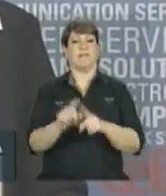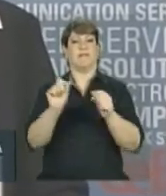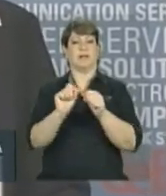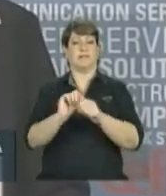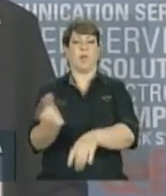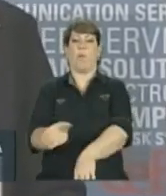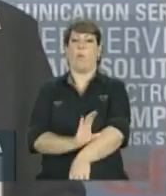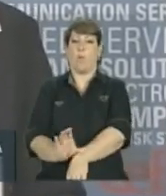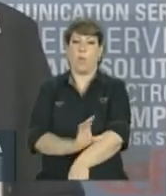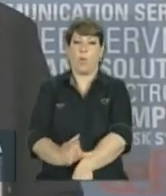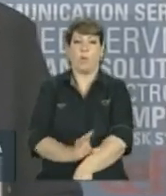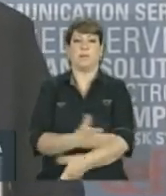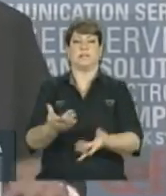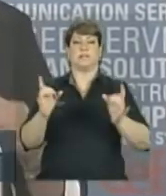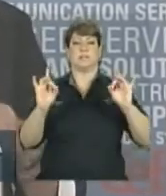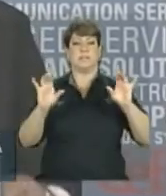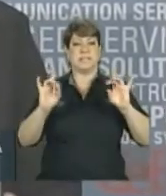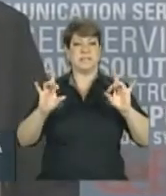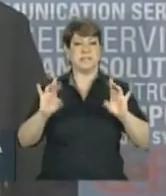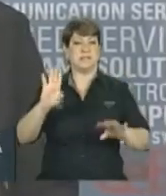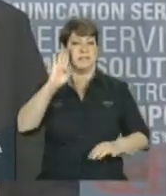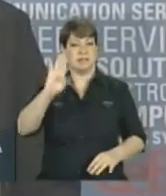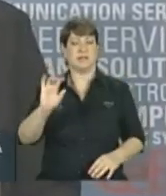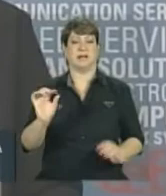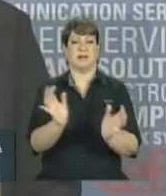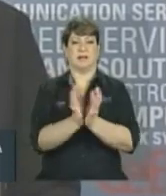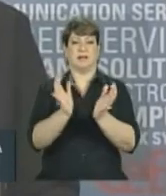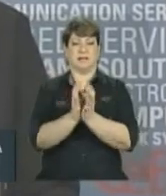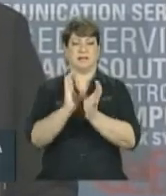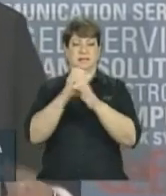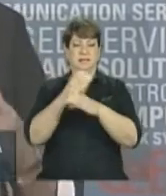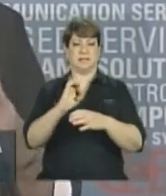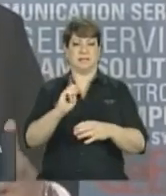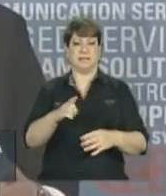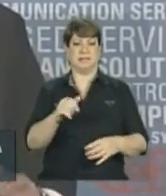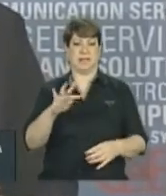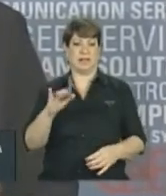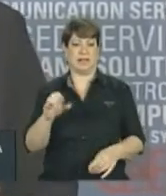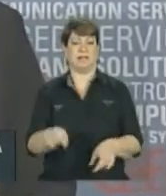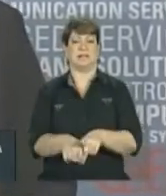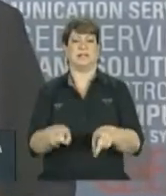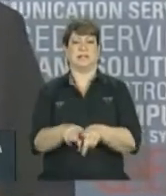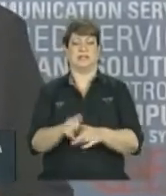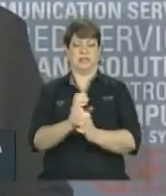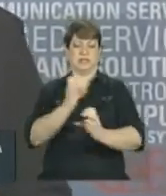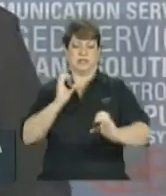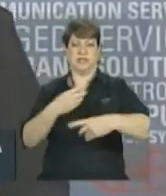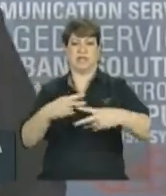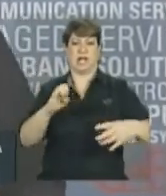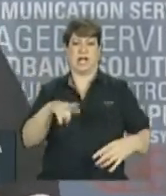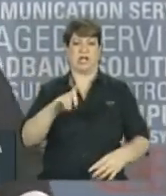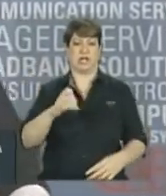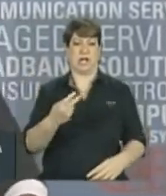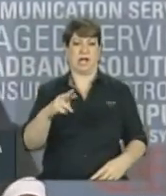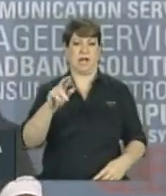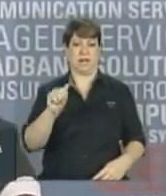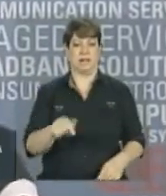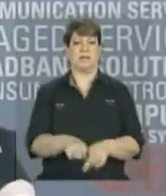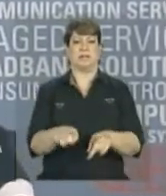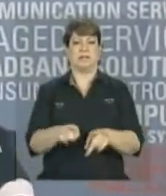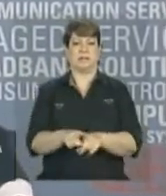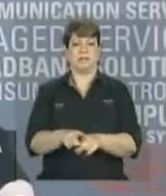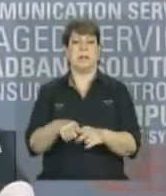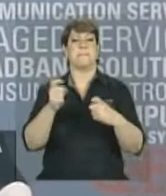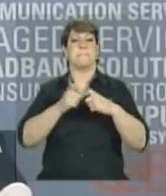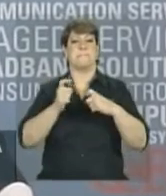cursos especializados na área de ciências exatas, engenharias, ciências médicas e